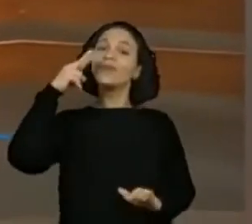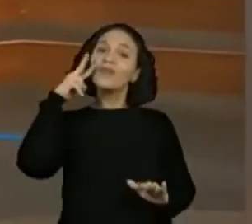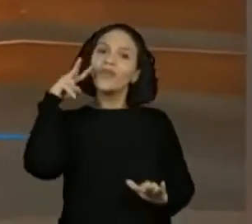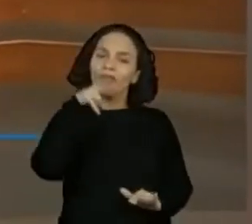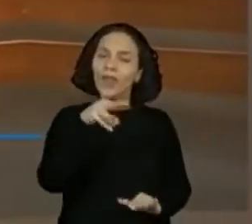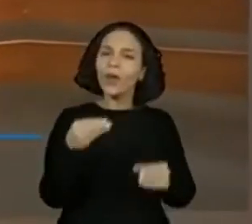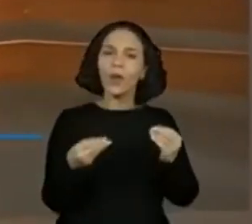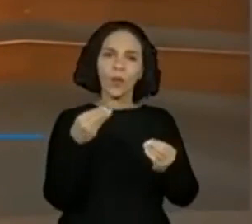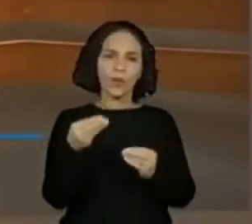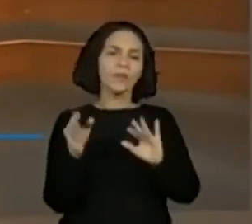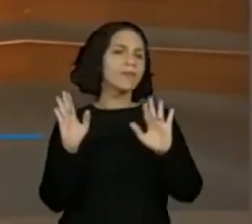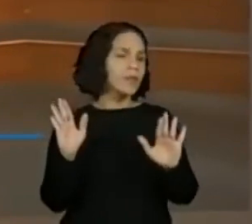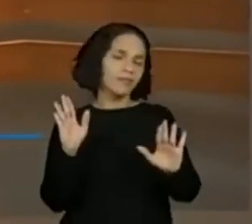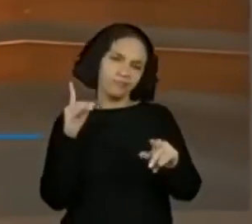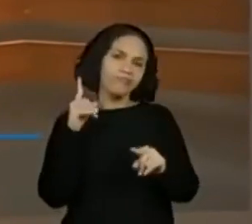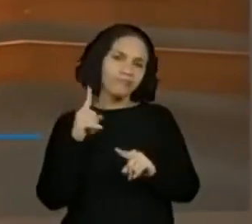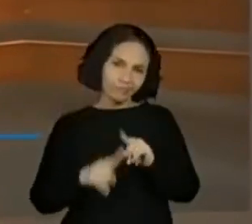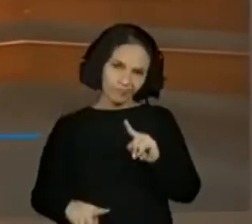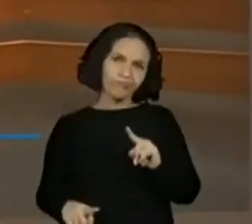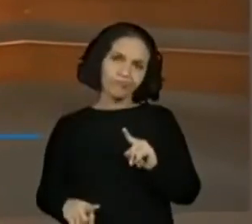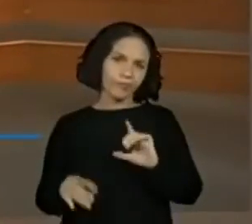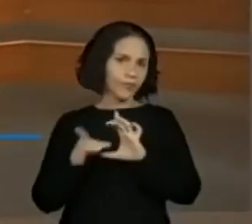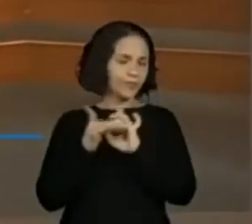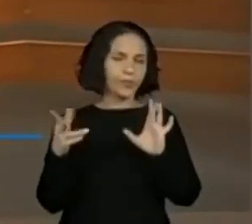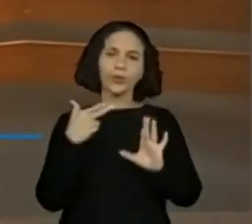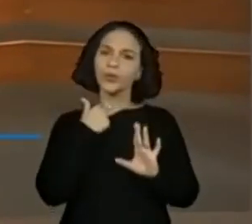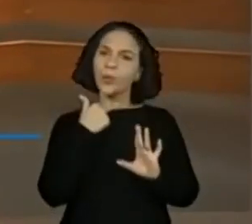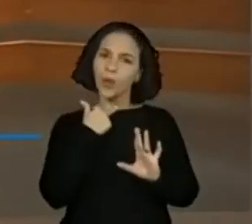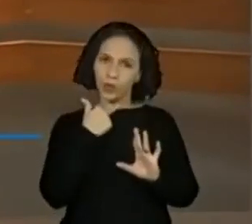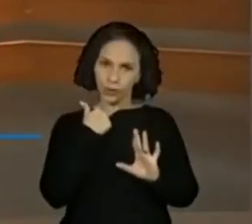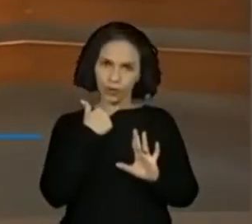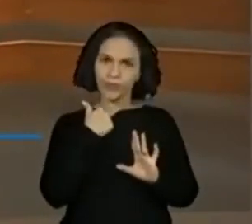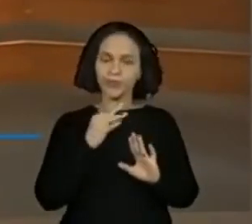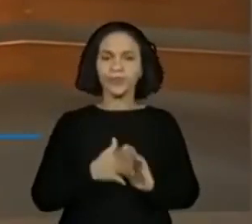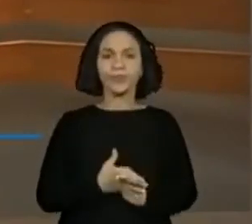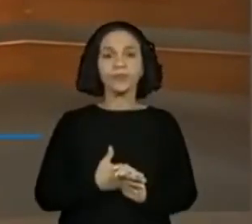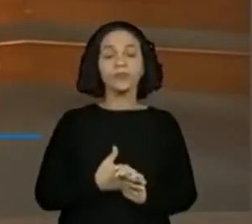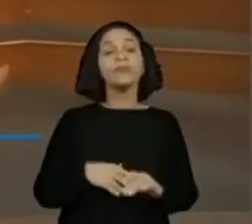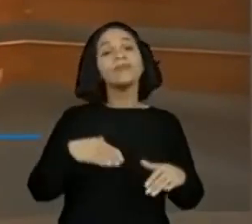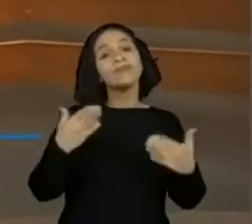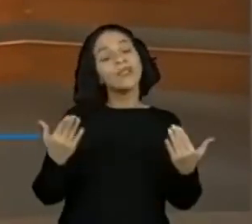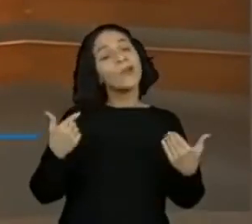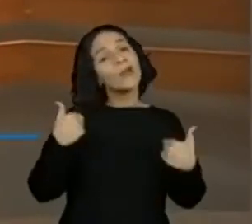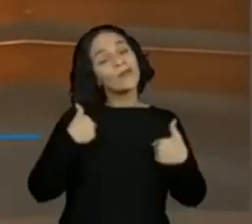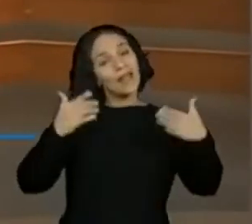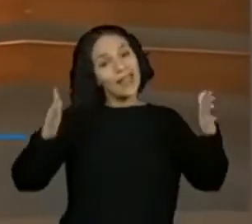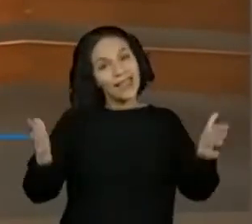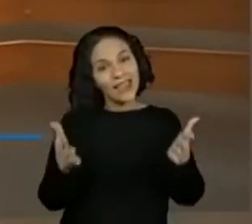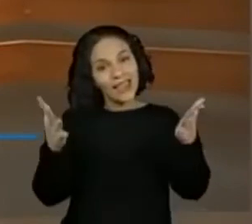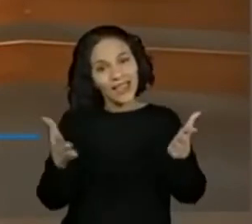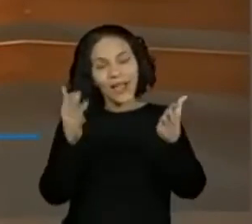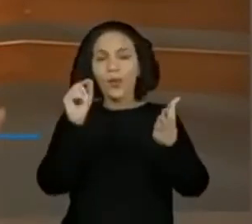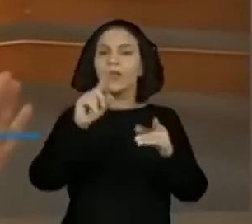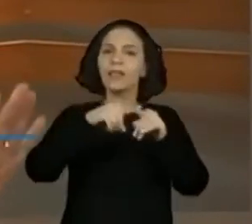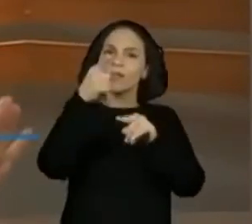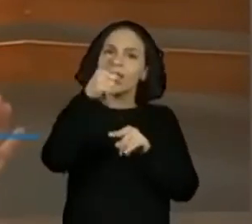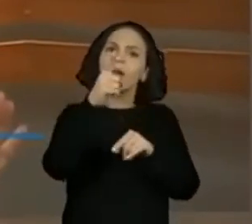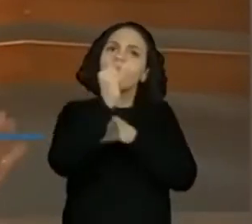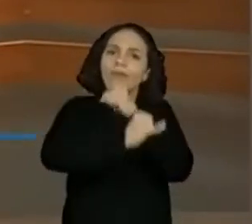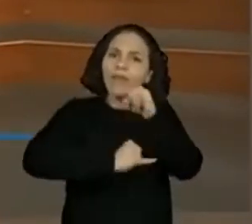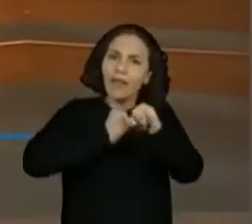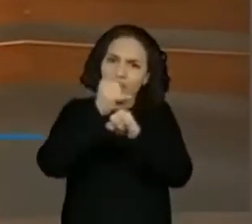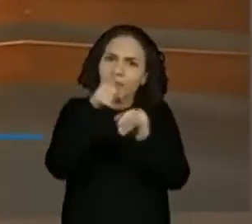verem, a pintura. Mas eu não consegui autorização para trazer essa pintura aqui. Então, eu quero instigar vocês a... Procurem depois na